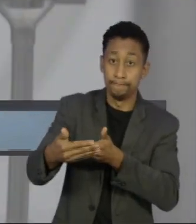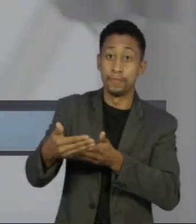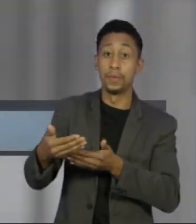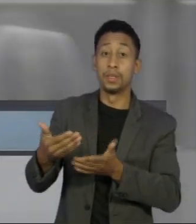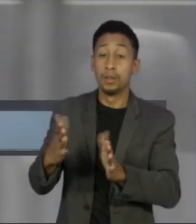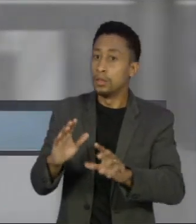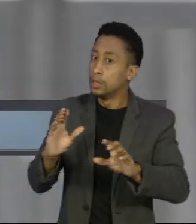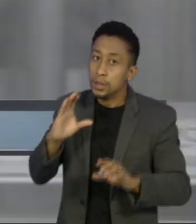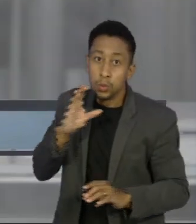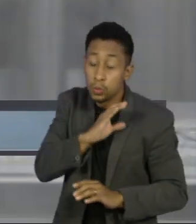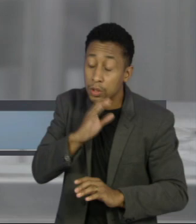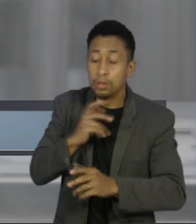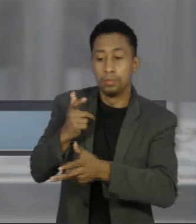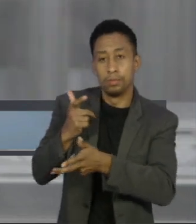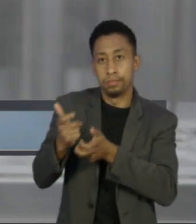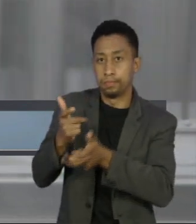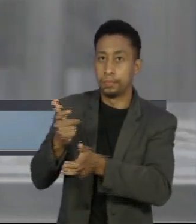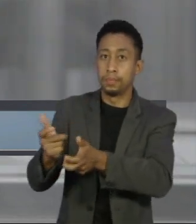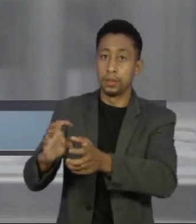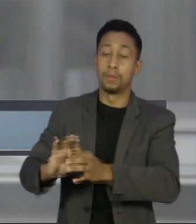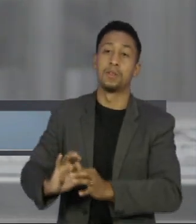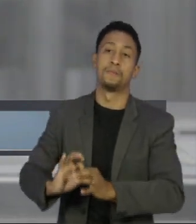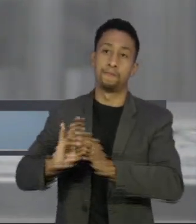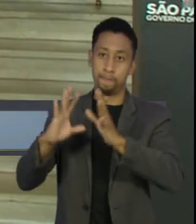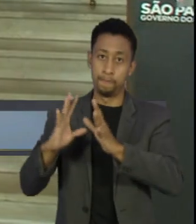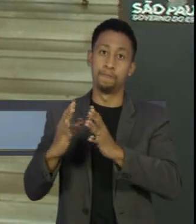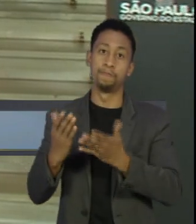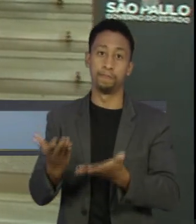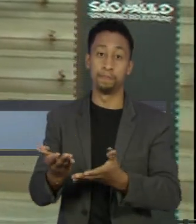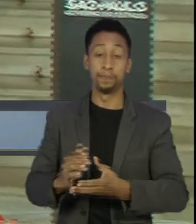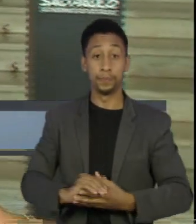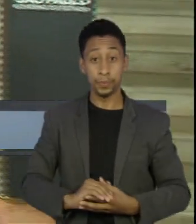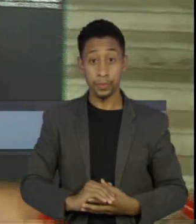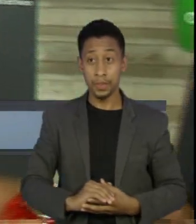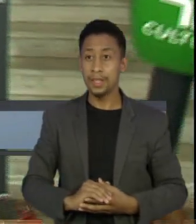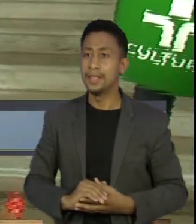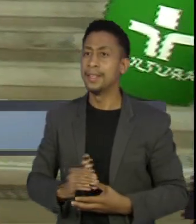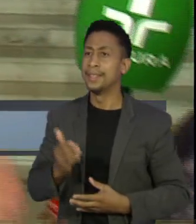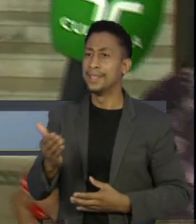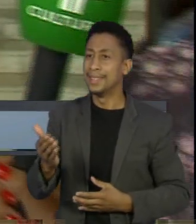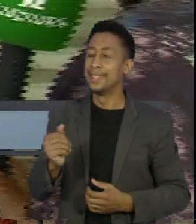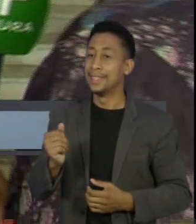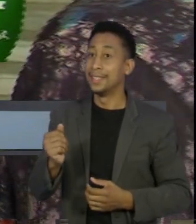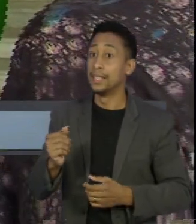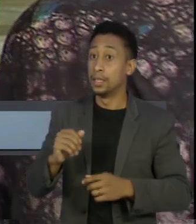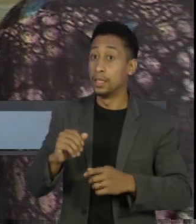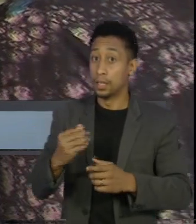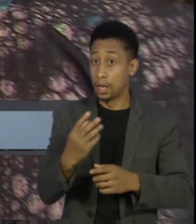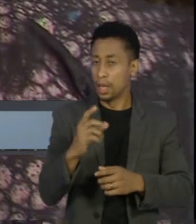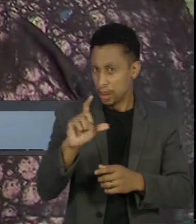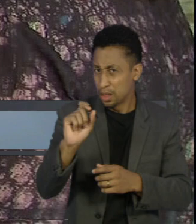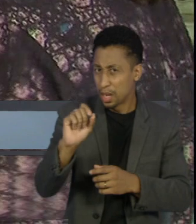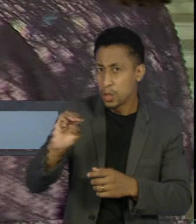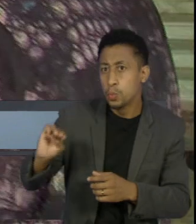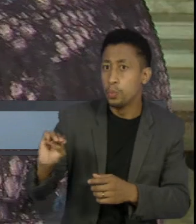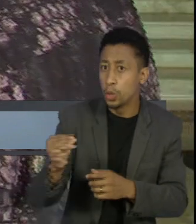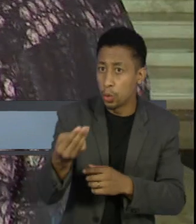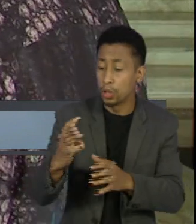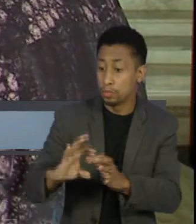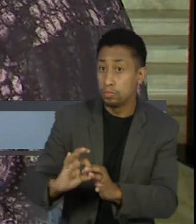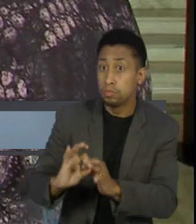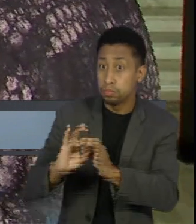venha mais rapidamente para a gente possa disponibilizar essas doses. Bom, depois que nós tivermos essas 10 milhões de doses